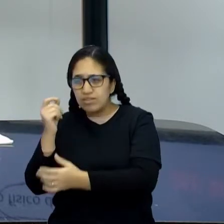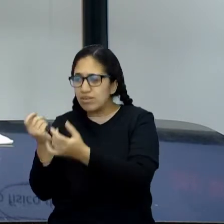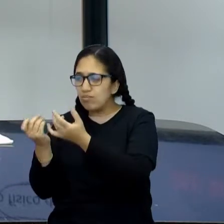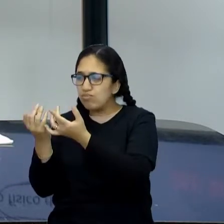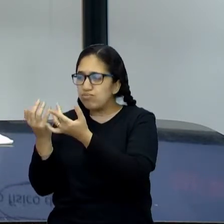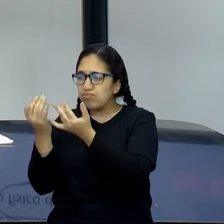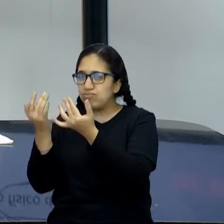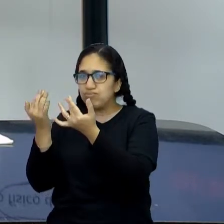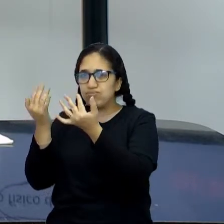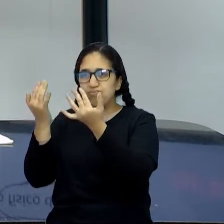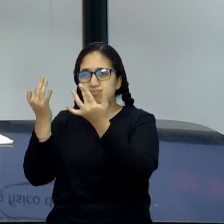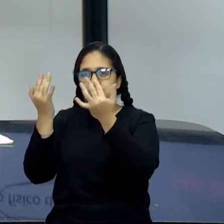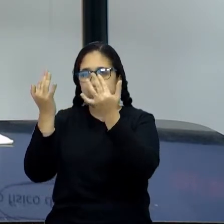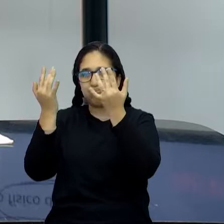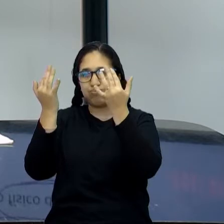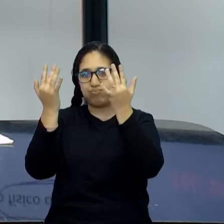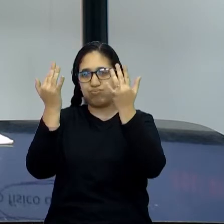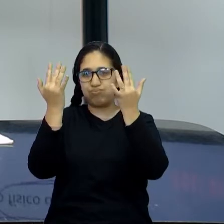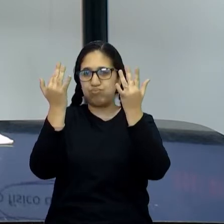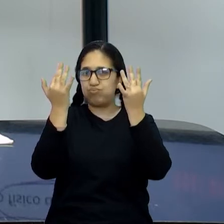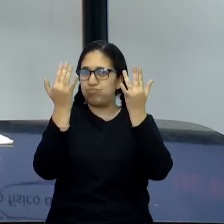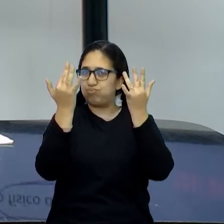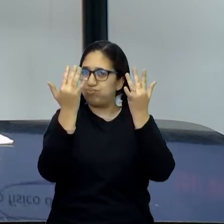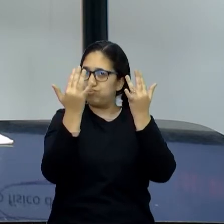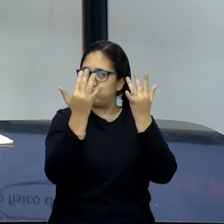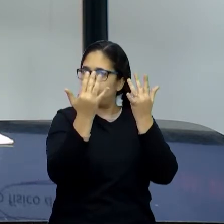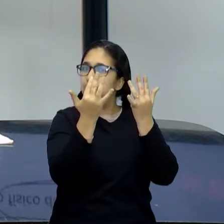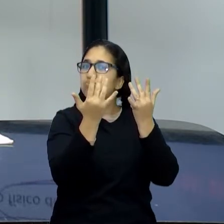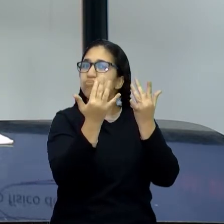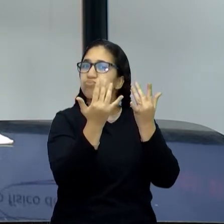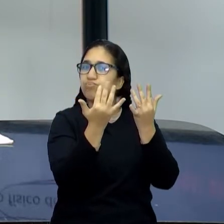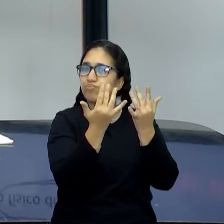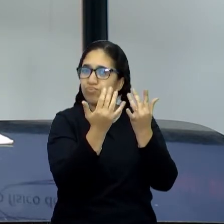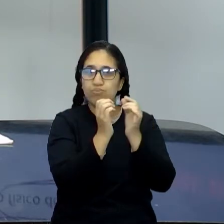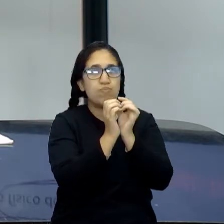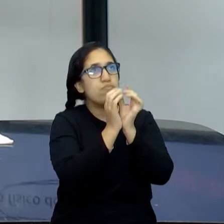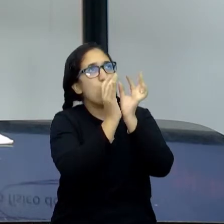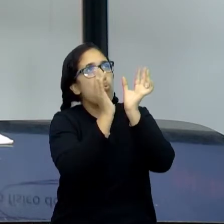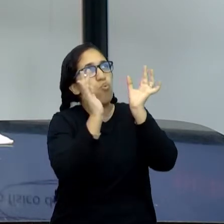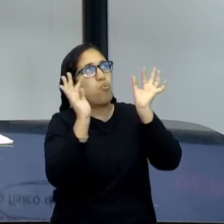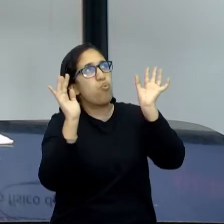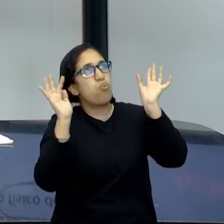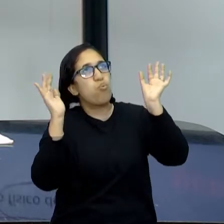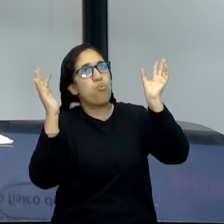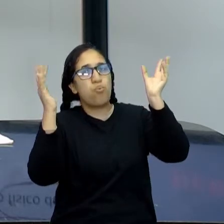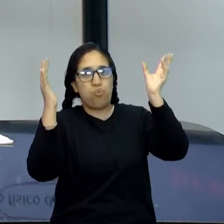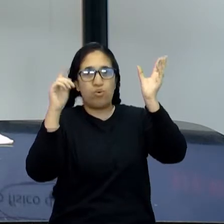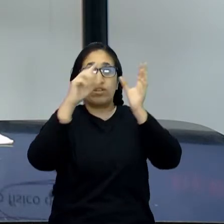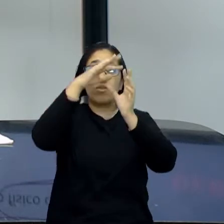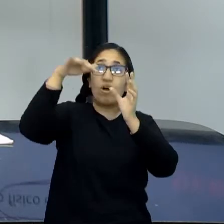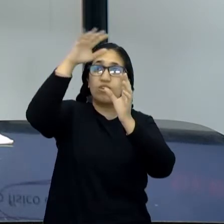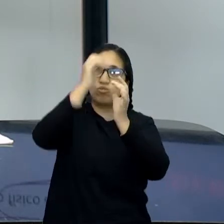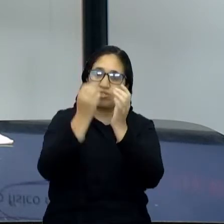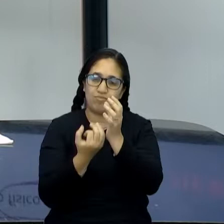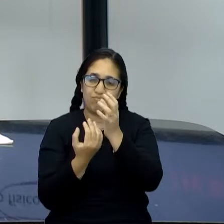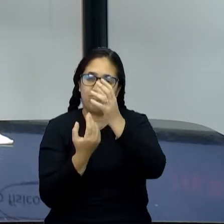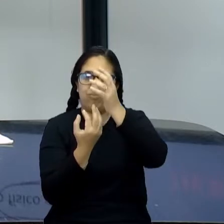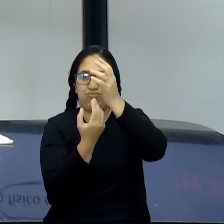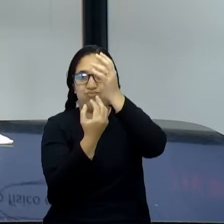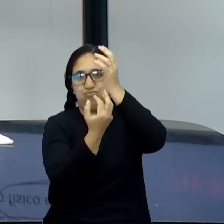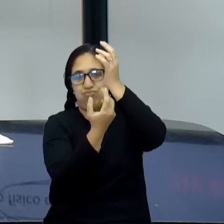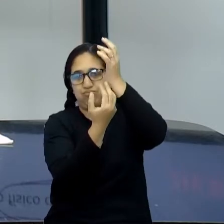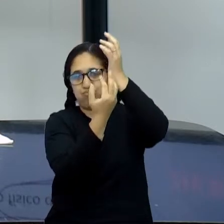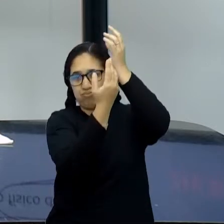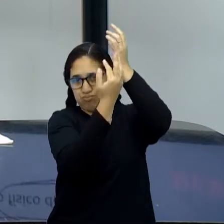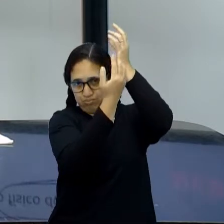virando vapor, ela tem esse calor armazenado, ela se expande e empurra o que tá na frente. Então, é um bom elemento